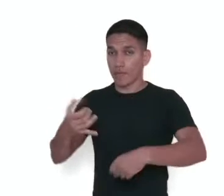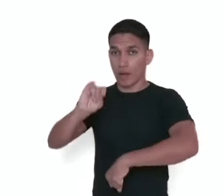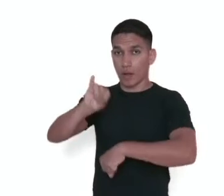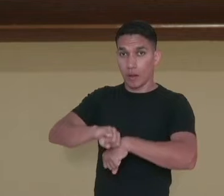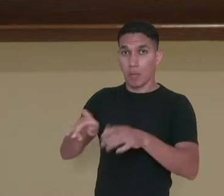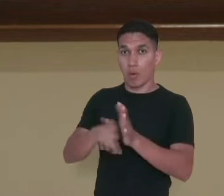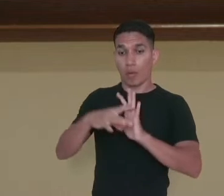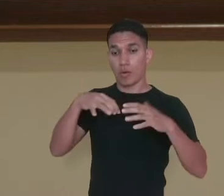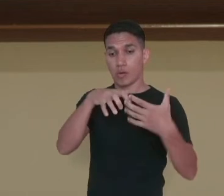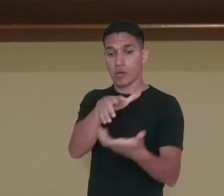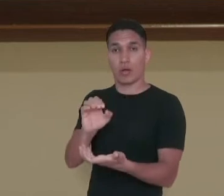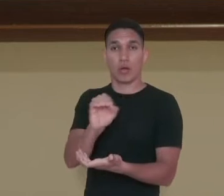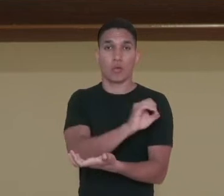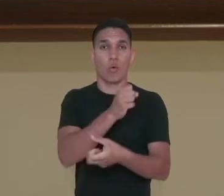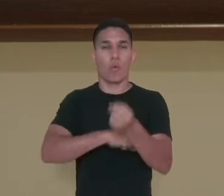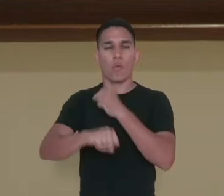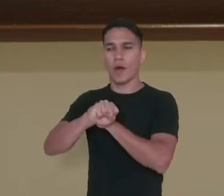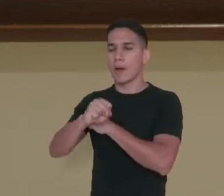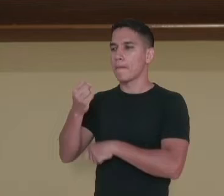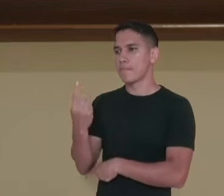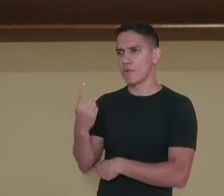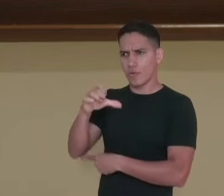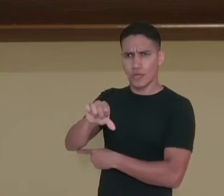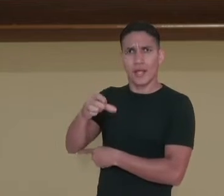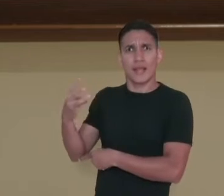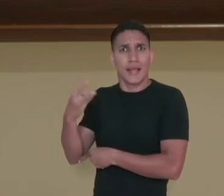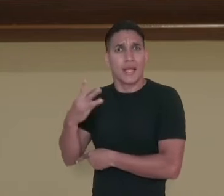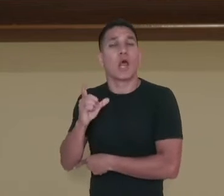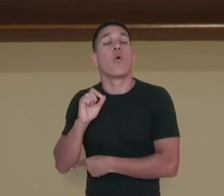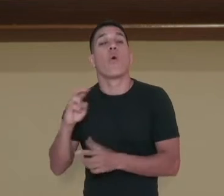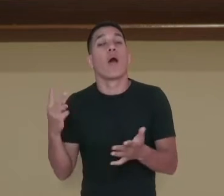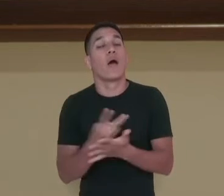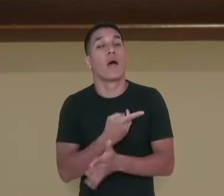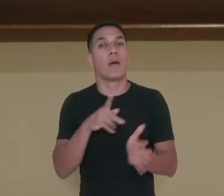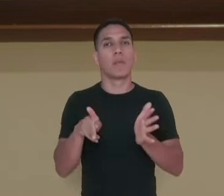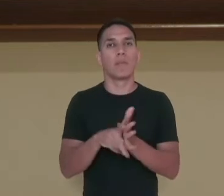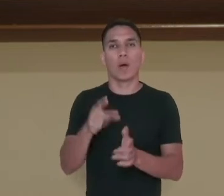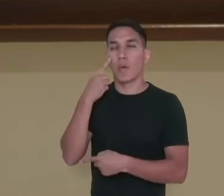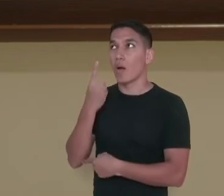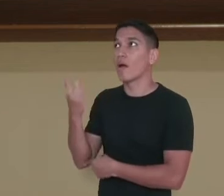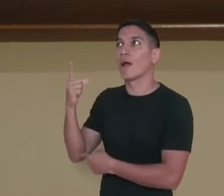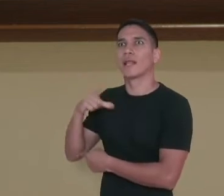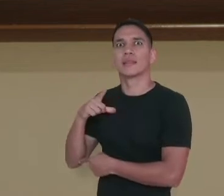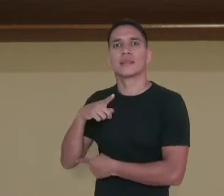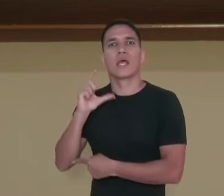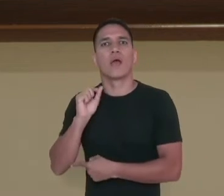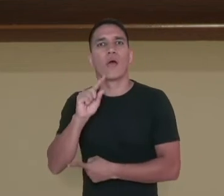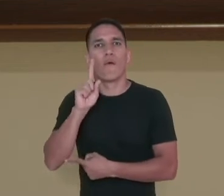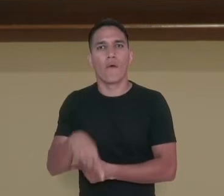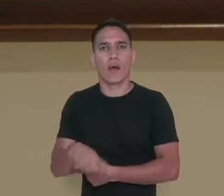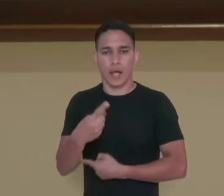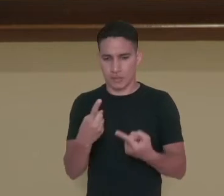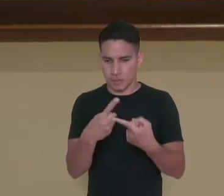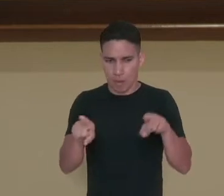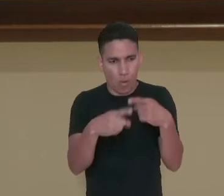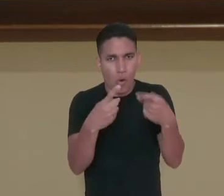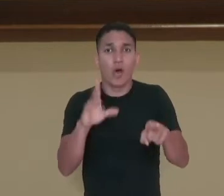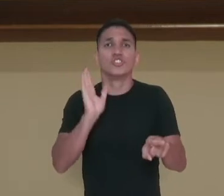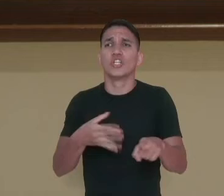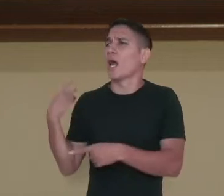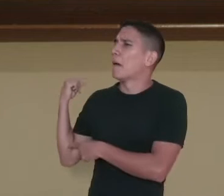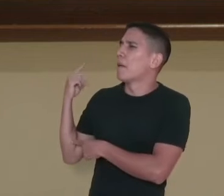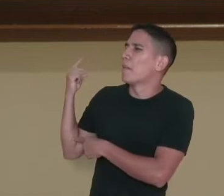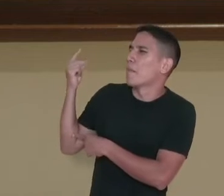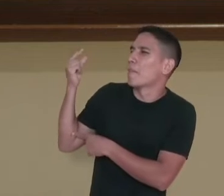1933. Veja, ó, a organização do sistema musical já existe há séculos e